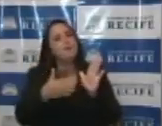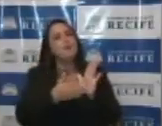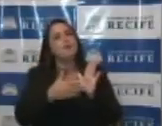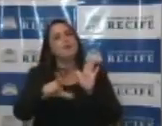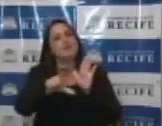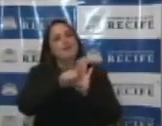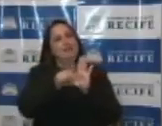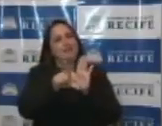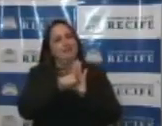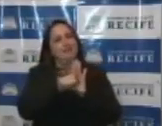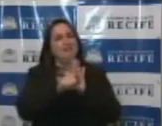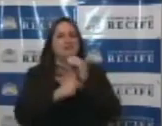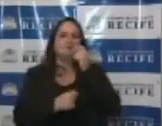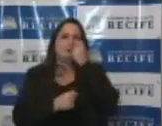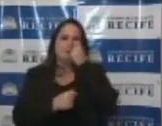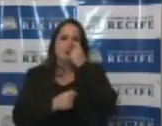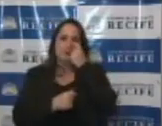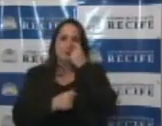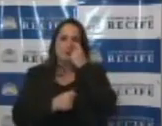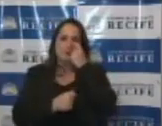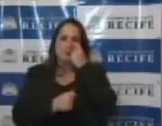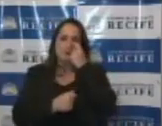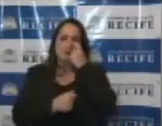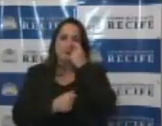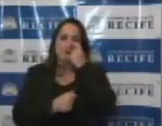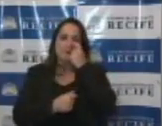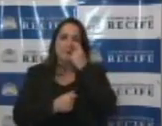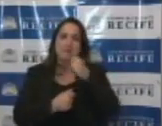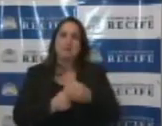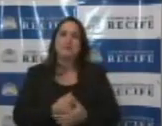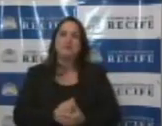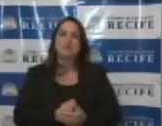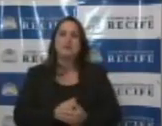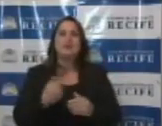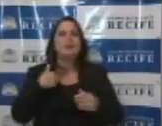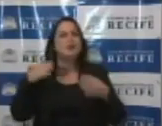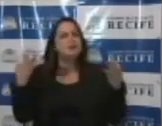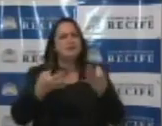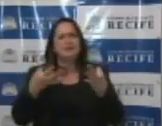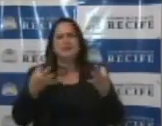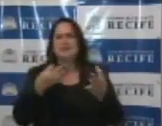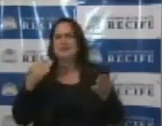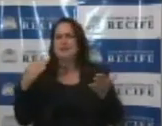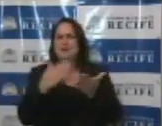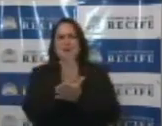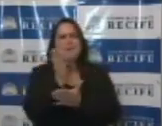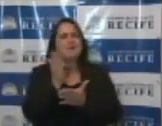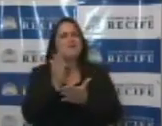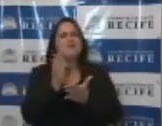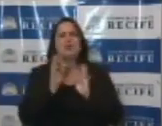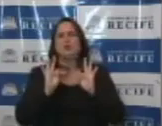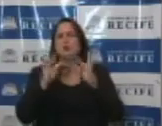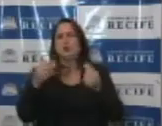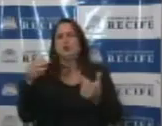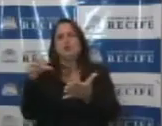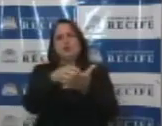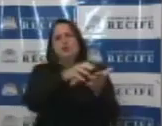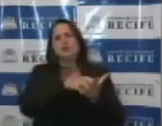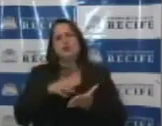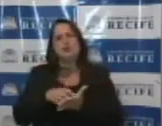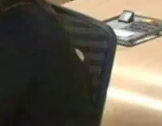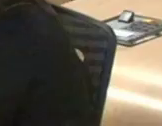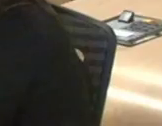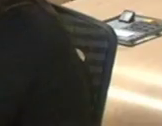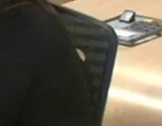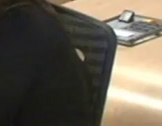que está nas comissões, tenho certeza que vai ser aprovado por todas as comissões, vai ser, depois de 15 dias,